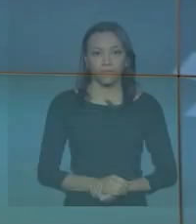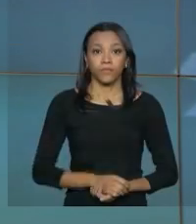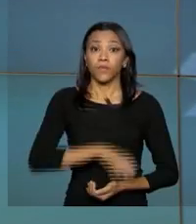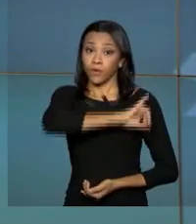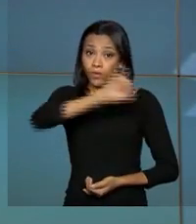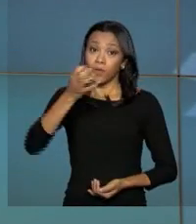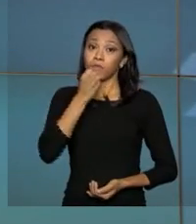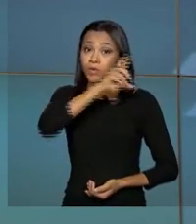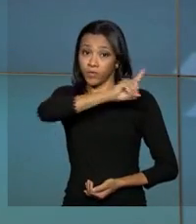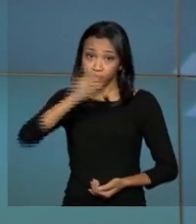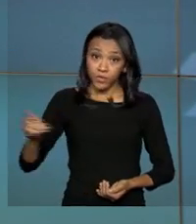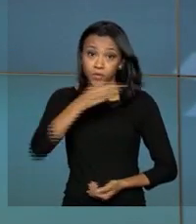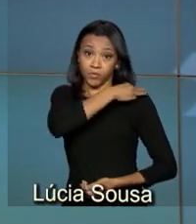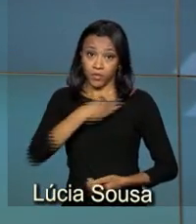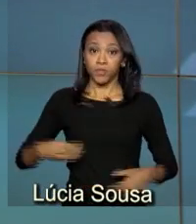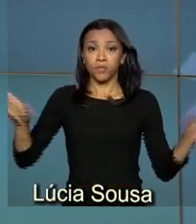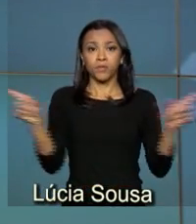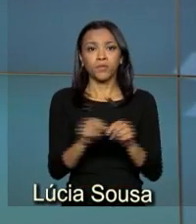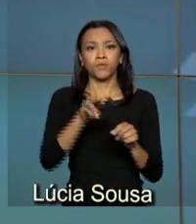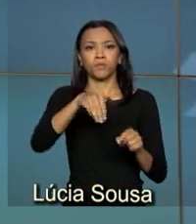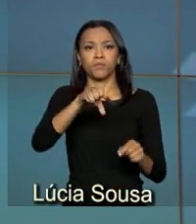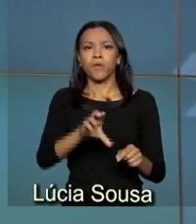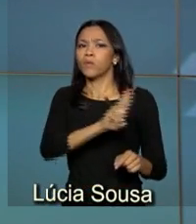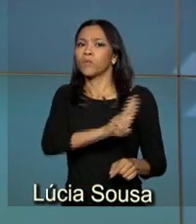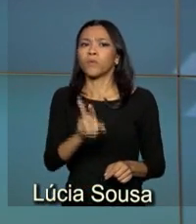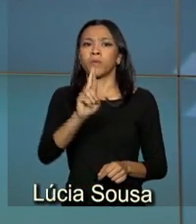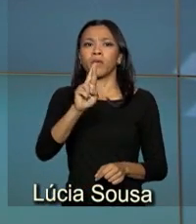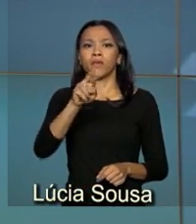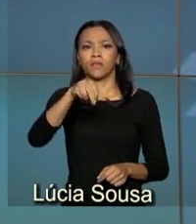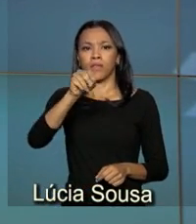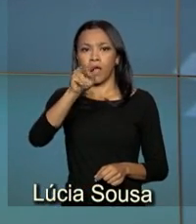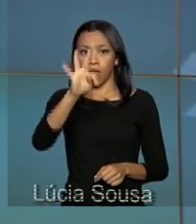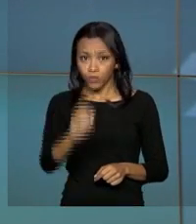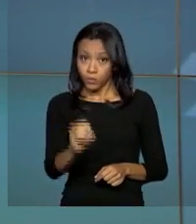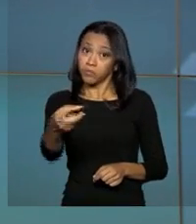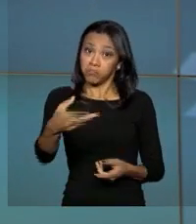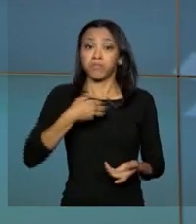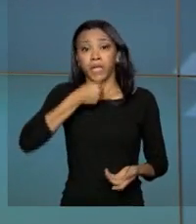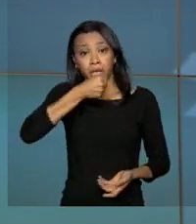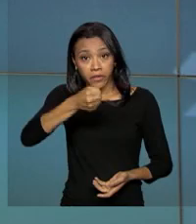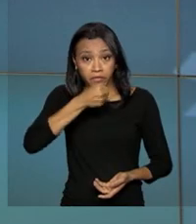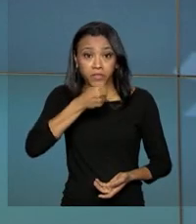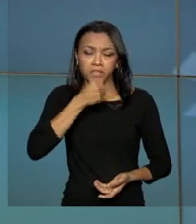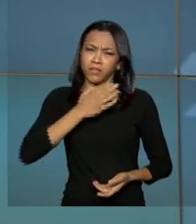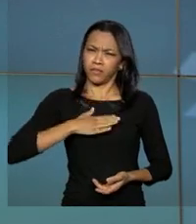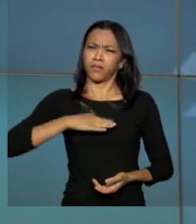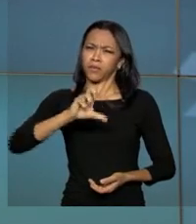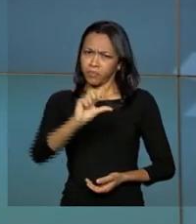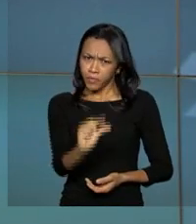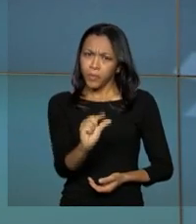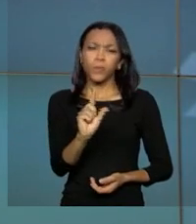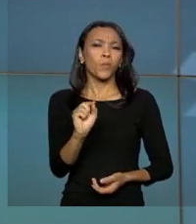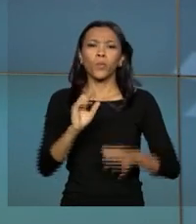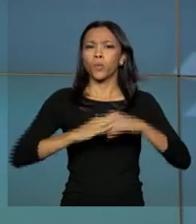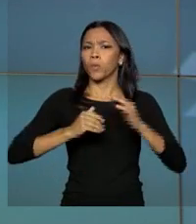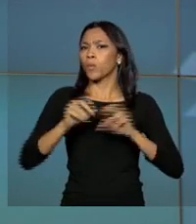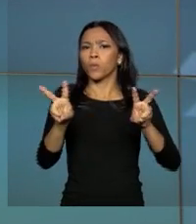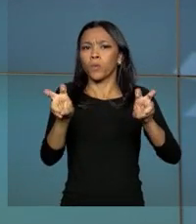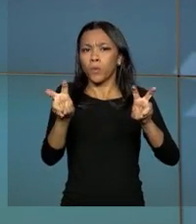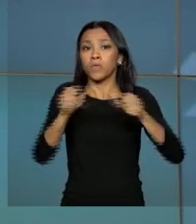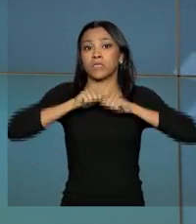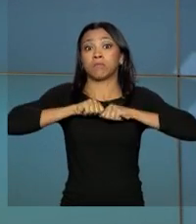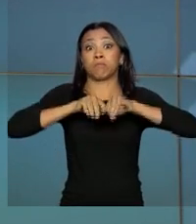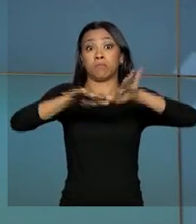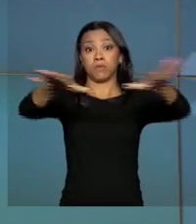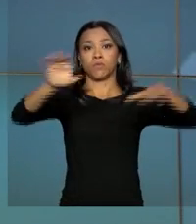Olá, bom dia. O ministro da Educação, Renato Janine Ribeiro, concede entrevista coletiva daqui a pouco para falar sobre a